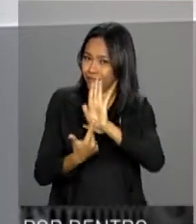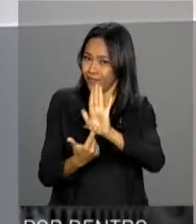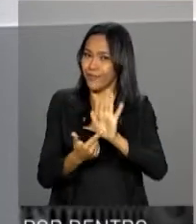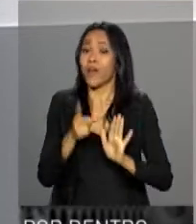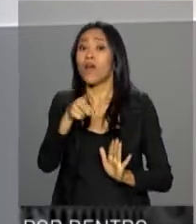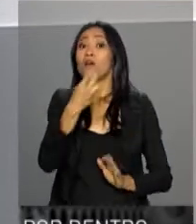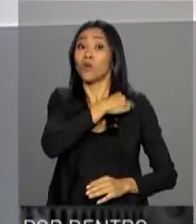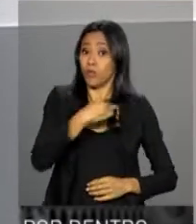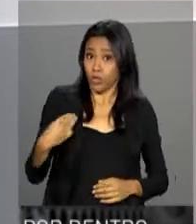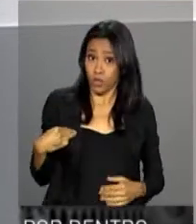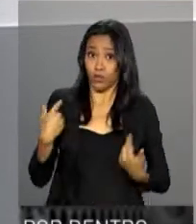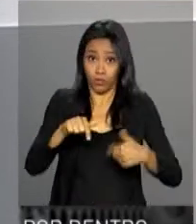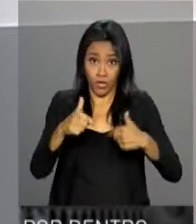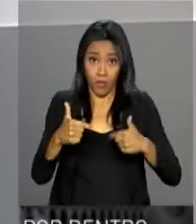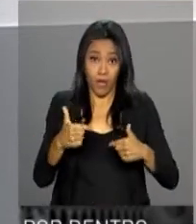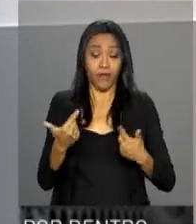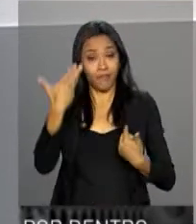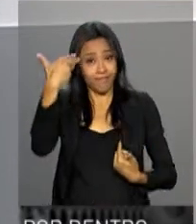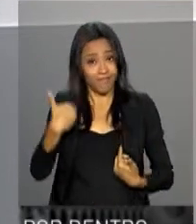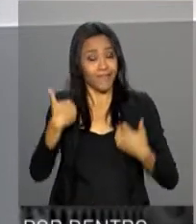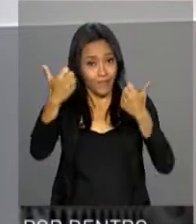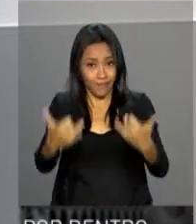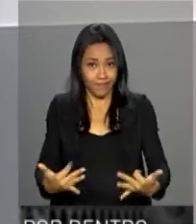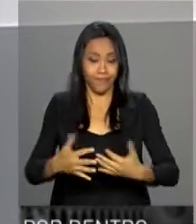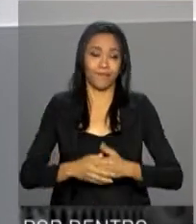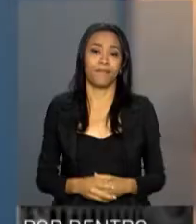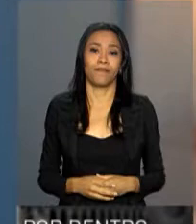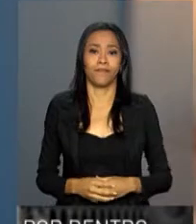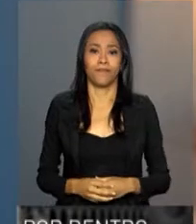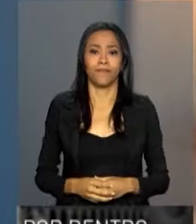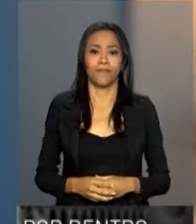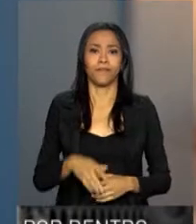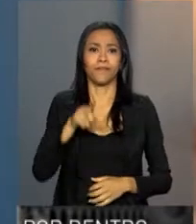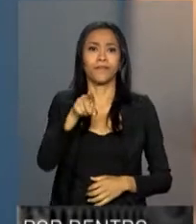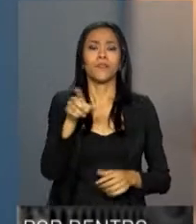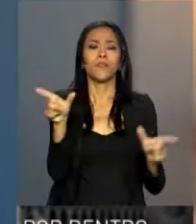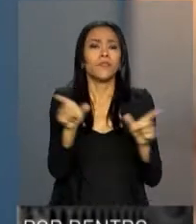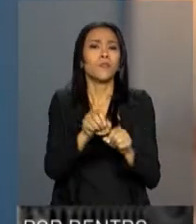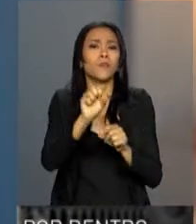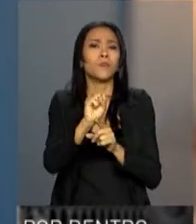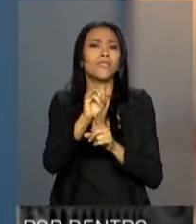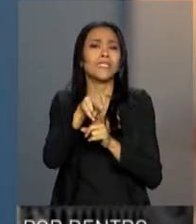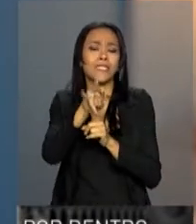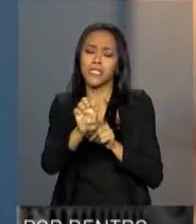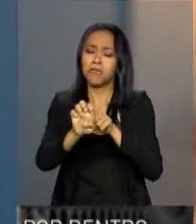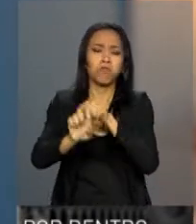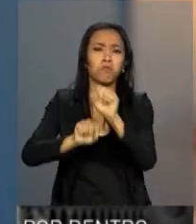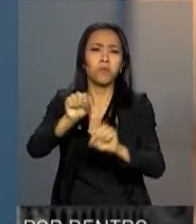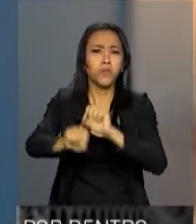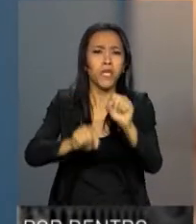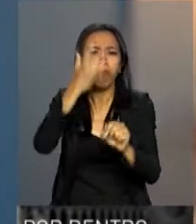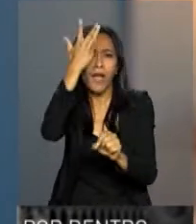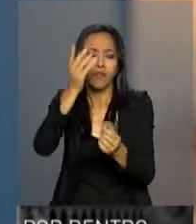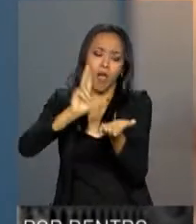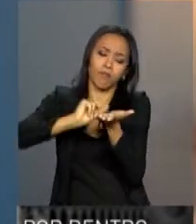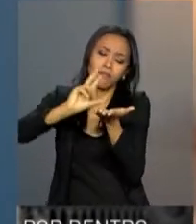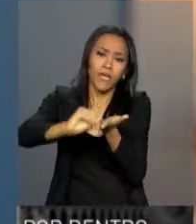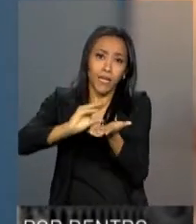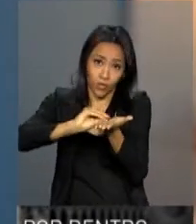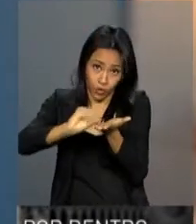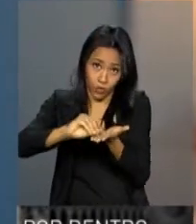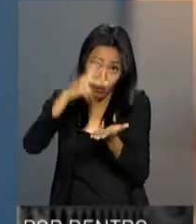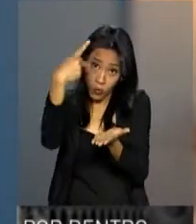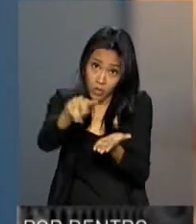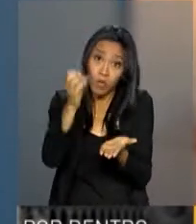O ministro do Trabalho, Ronaldo Nogueira, explica. O Cinefácil é um aplicativo onde o trabalhador, através